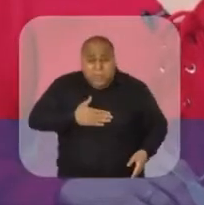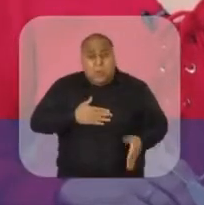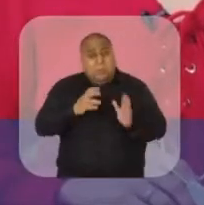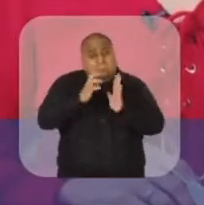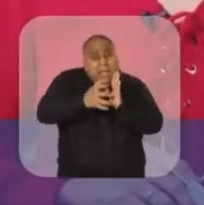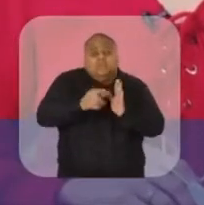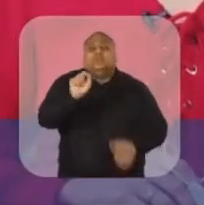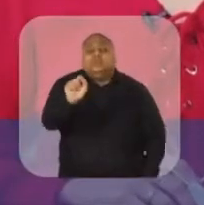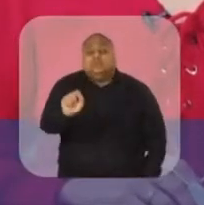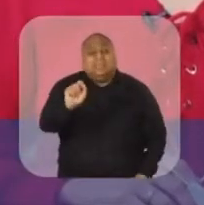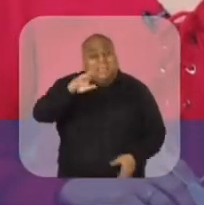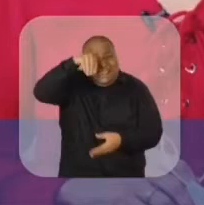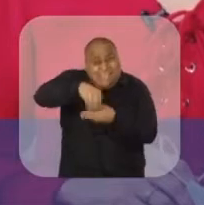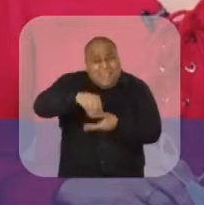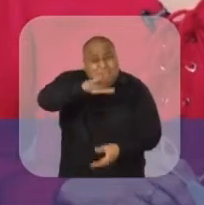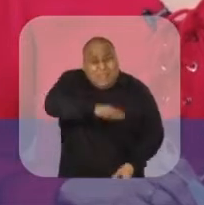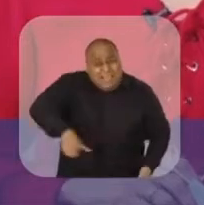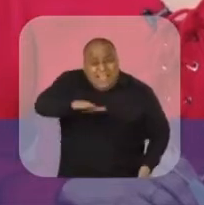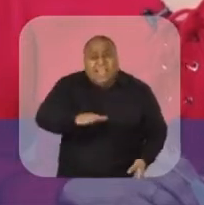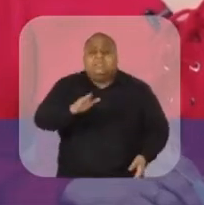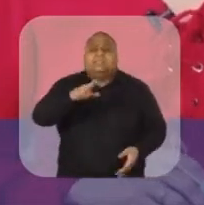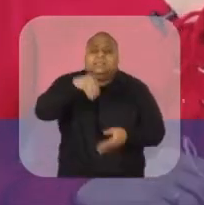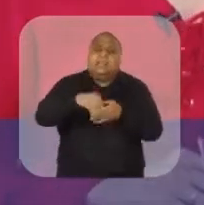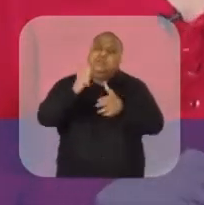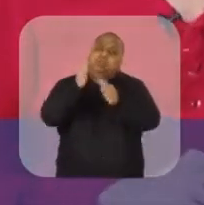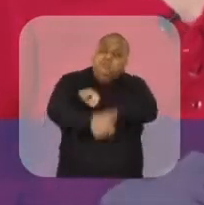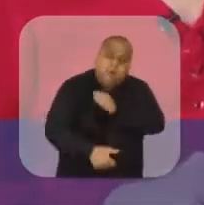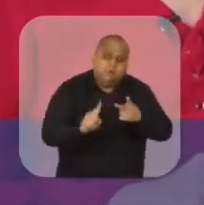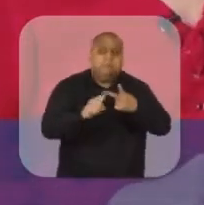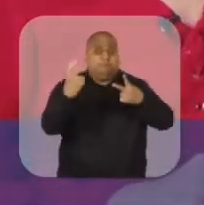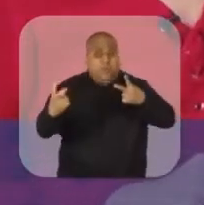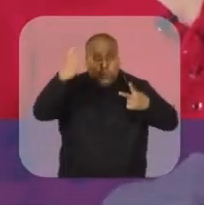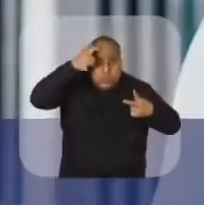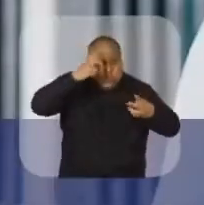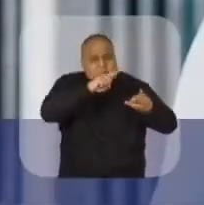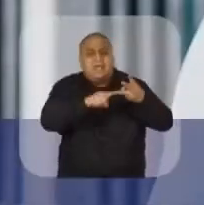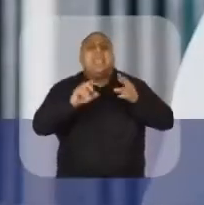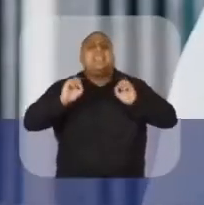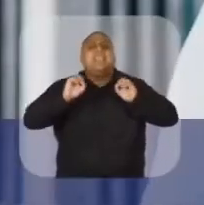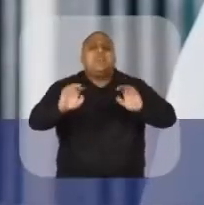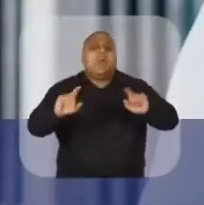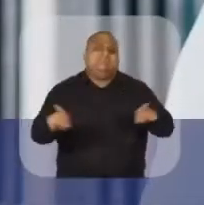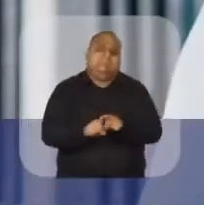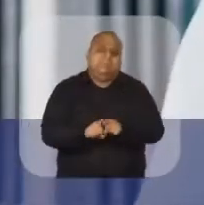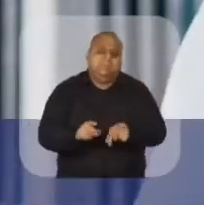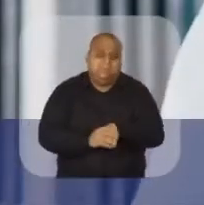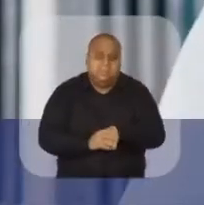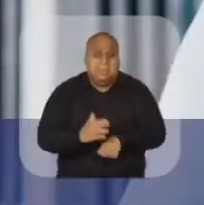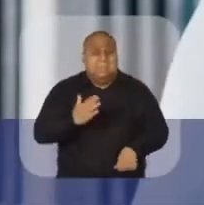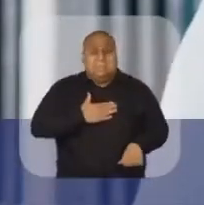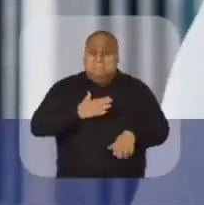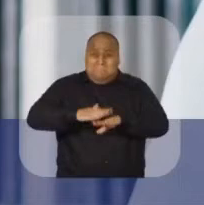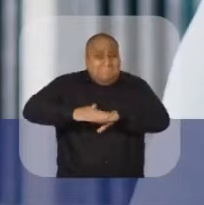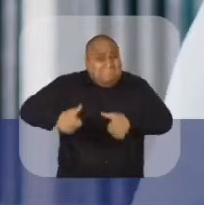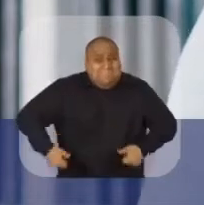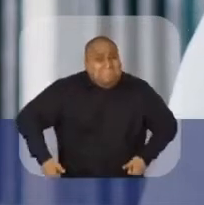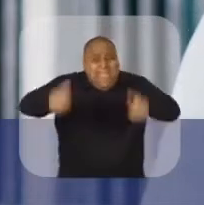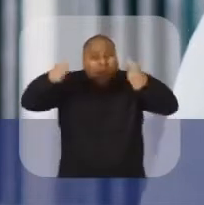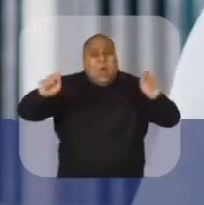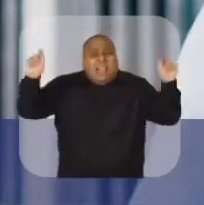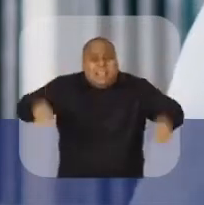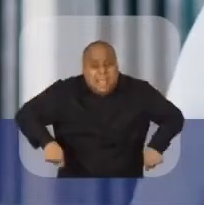essas crianças dentro do colégio em esporte, cultura e educação. Essa é a melhor